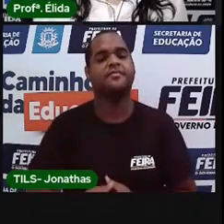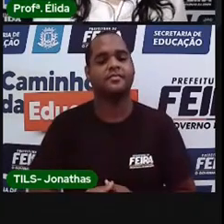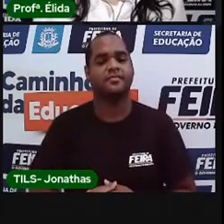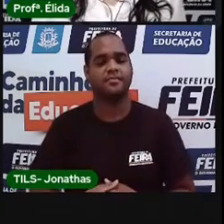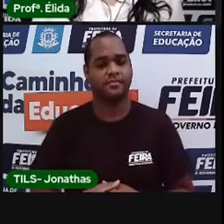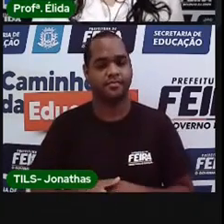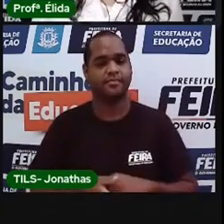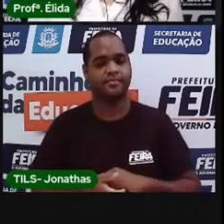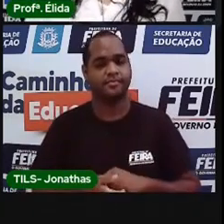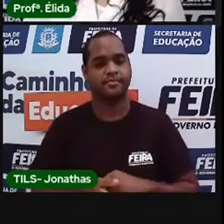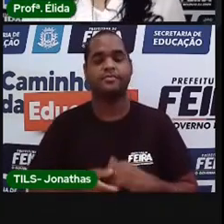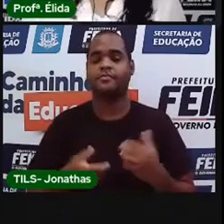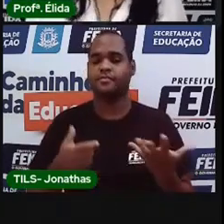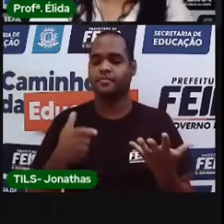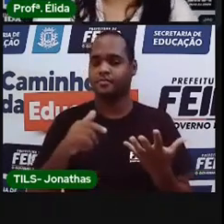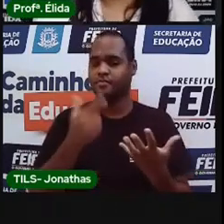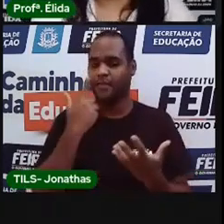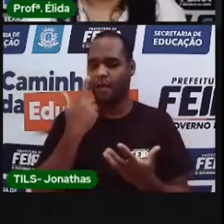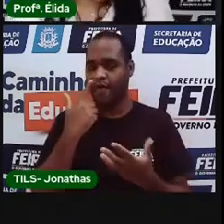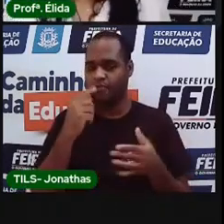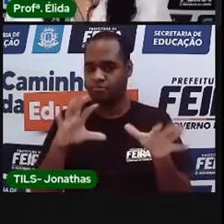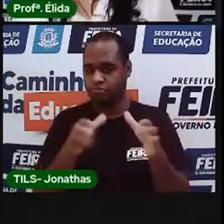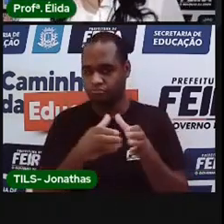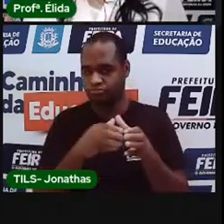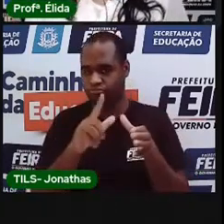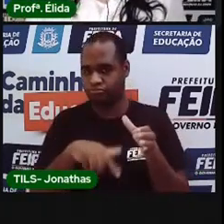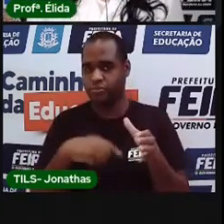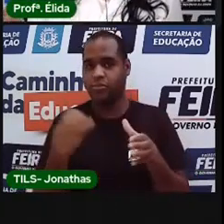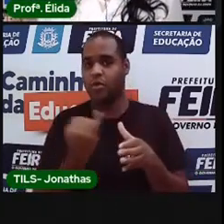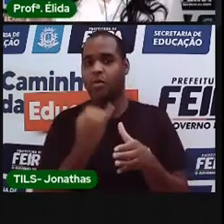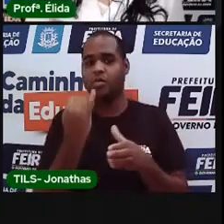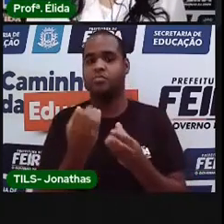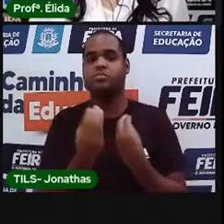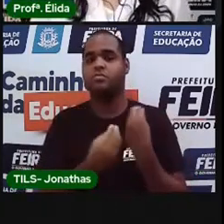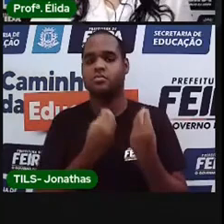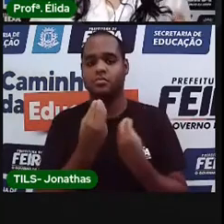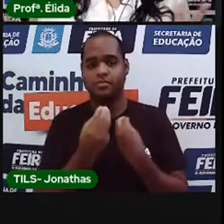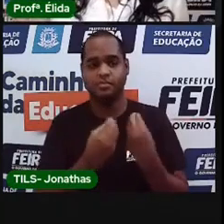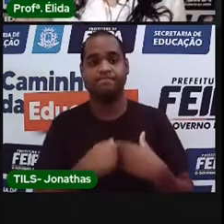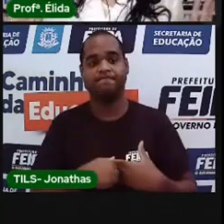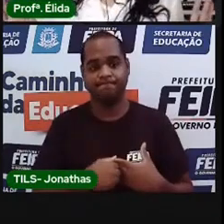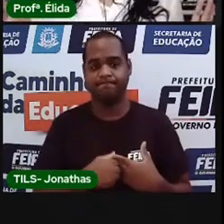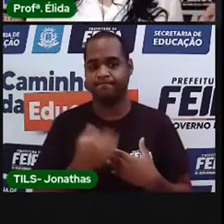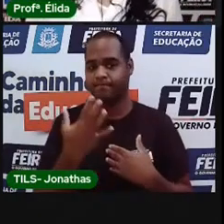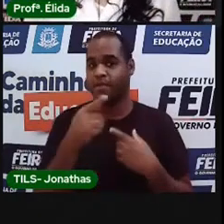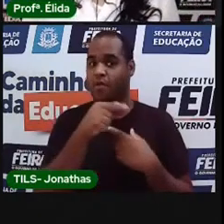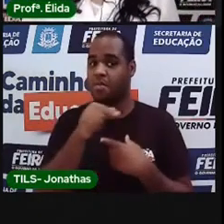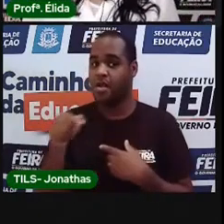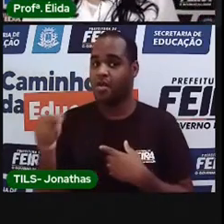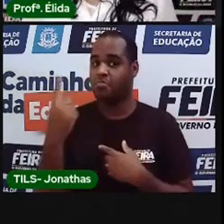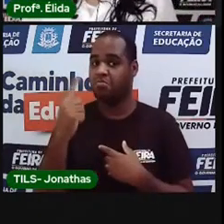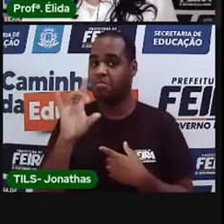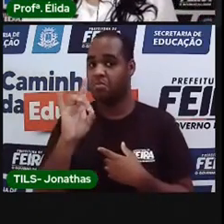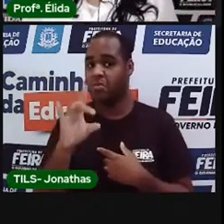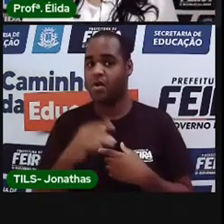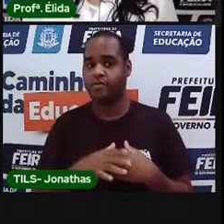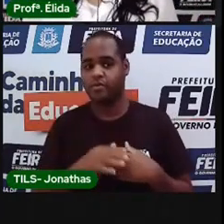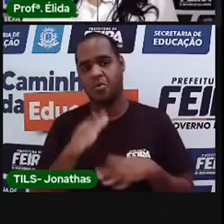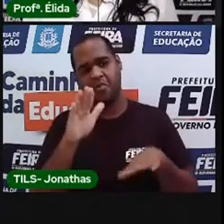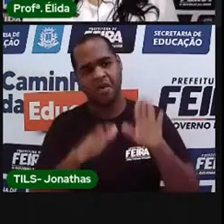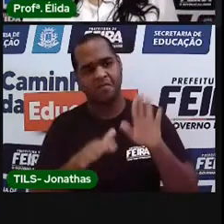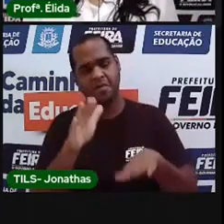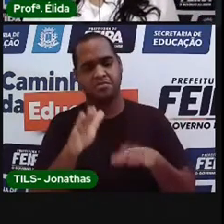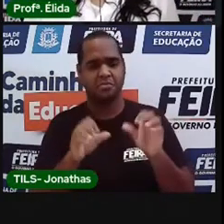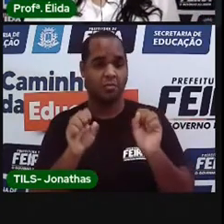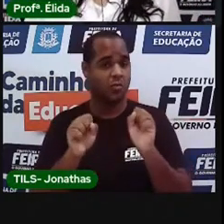A proposta do clubinho é assim. Como é que vai funcionar? Uma vez por semana. Ou mais vezes